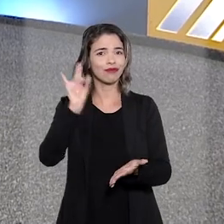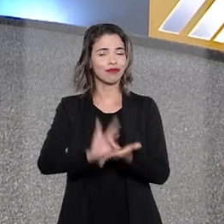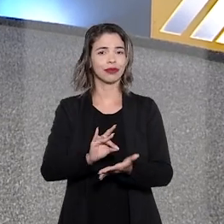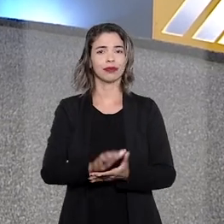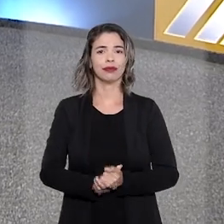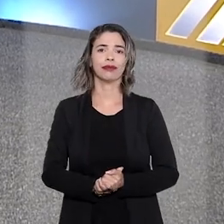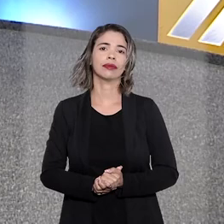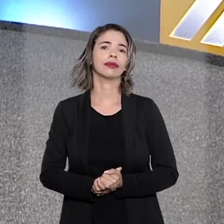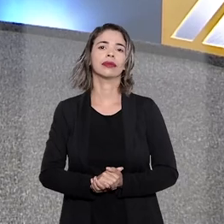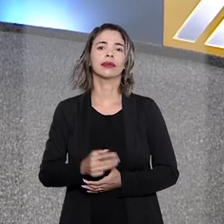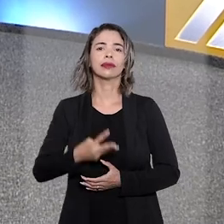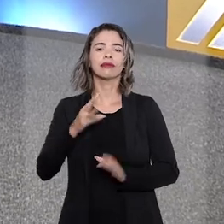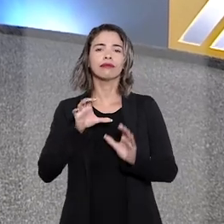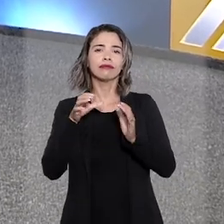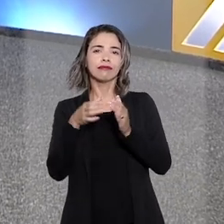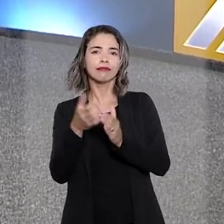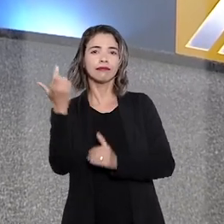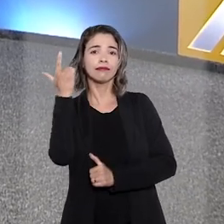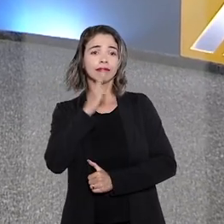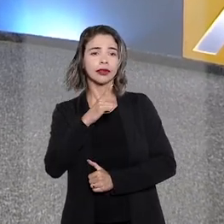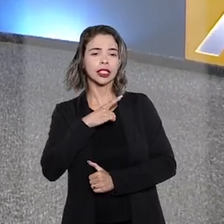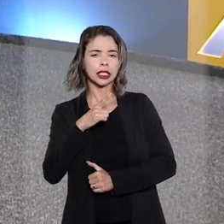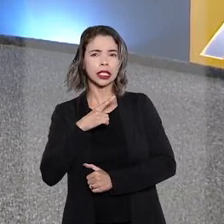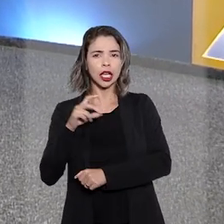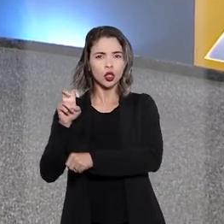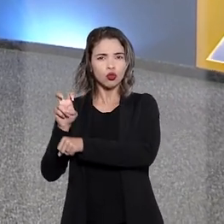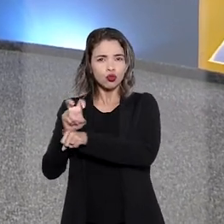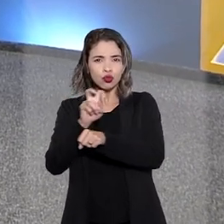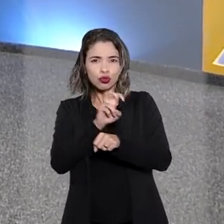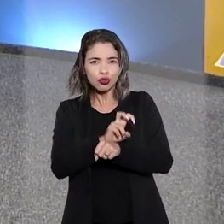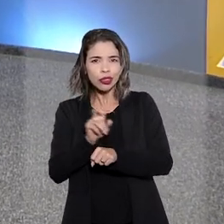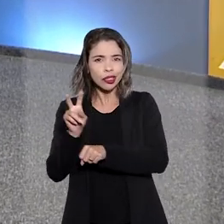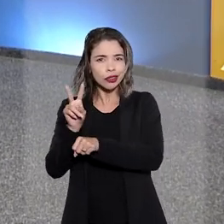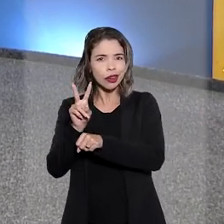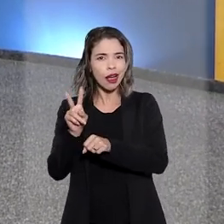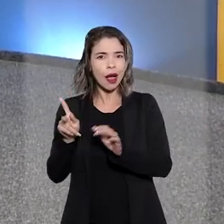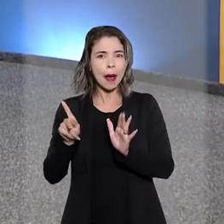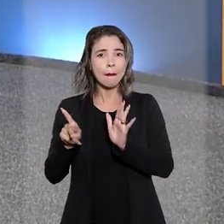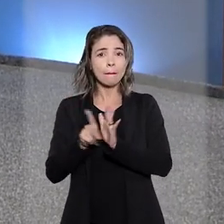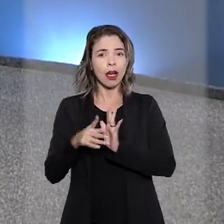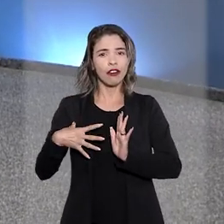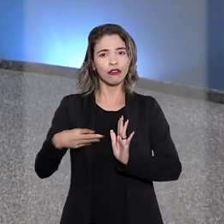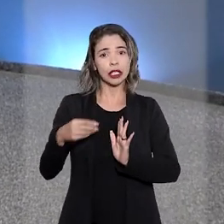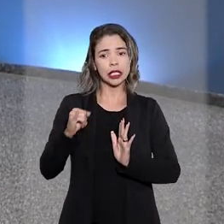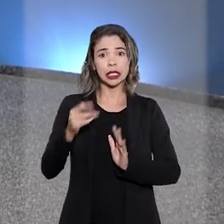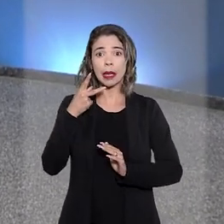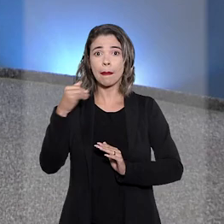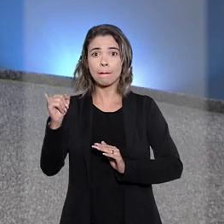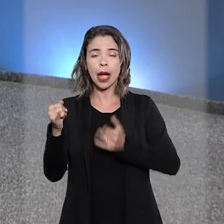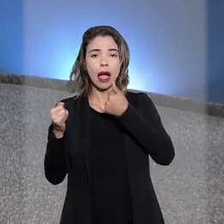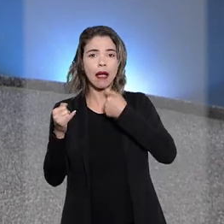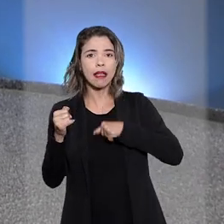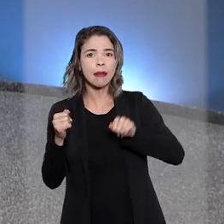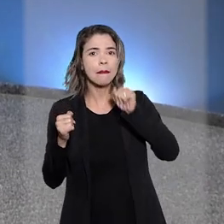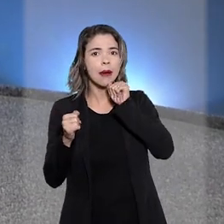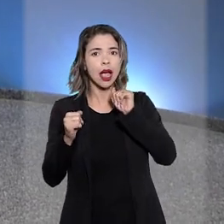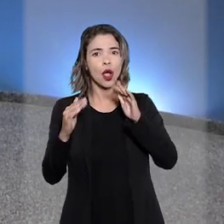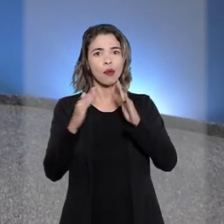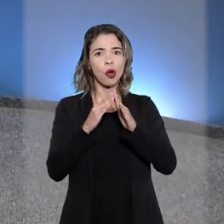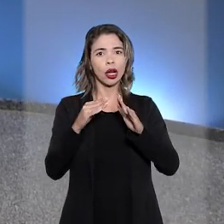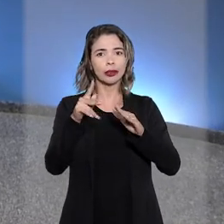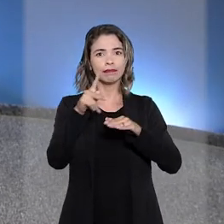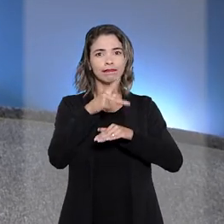E a terceira turma decidiu ser possível fixar a guarda compartilhada, mesmo quando os pais moram em países